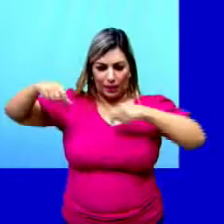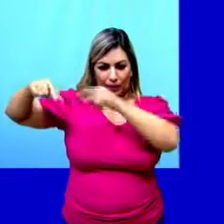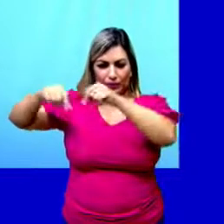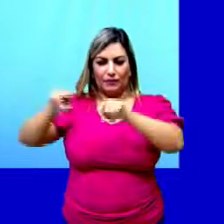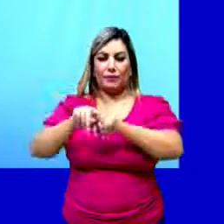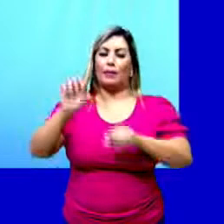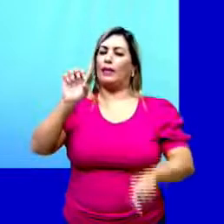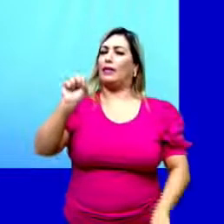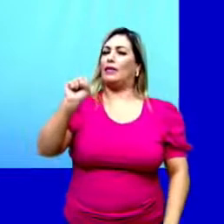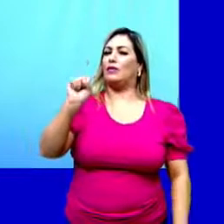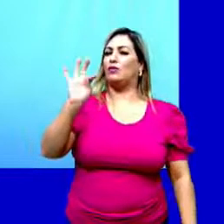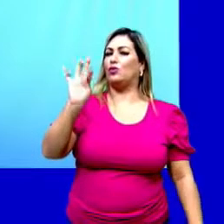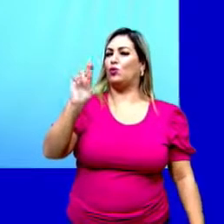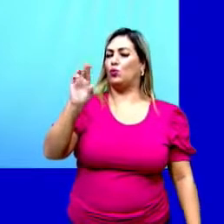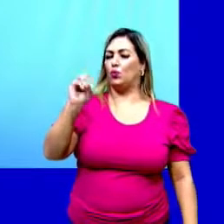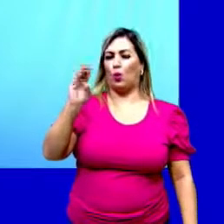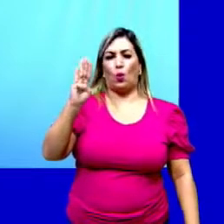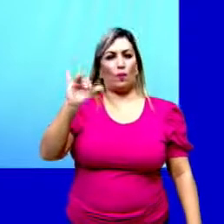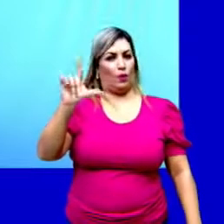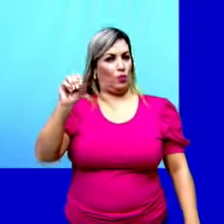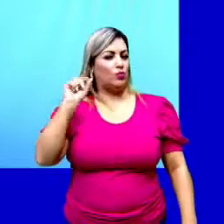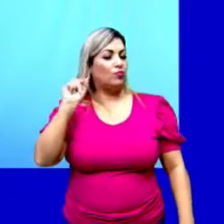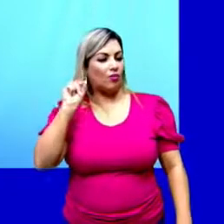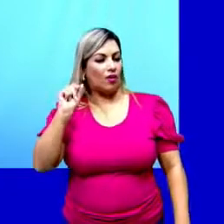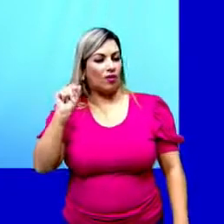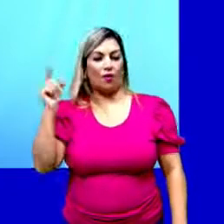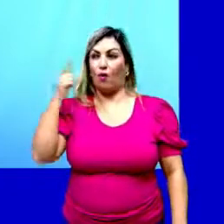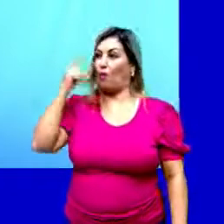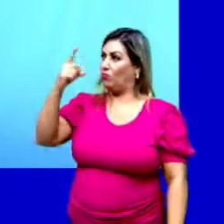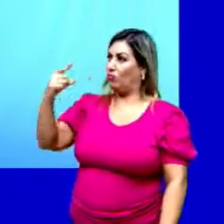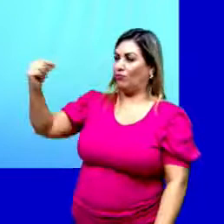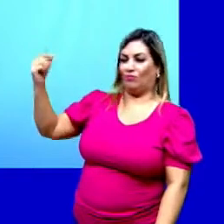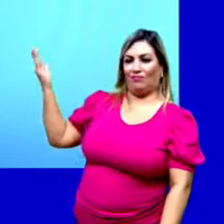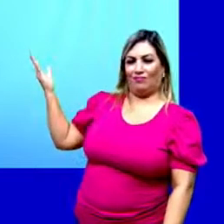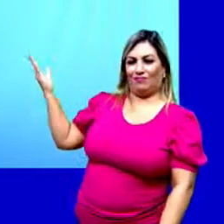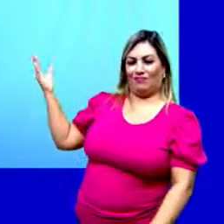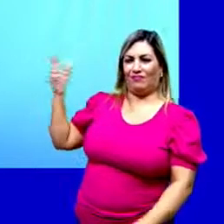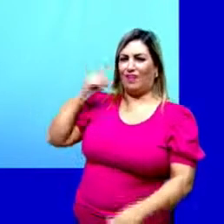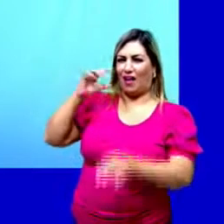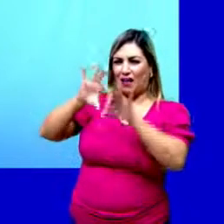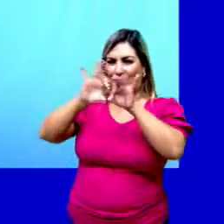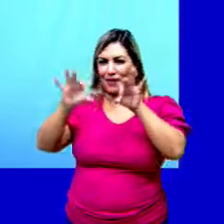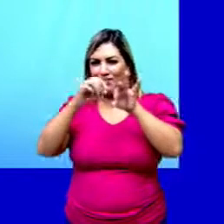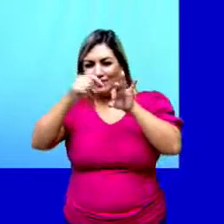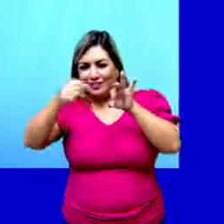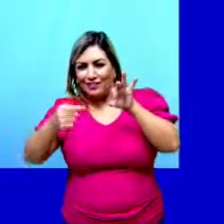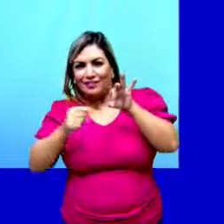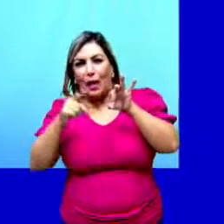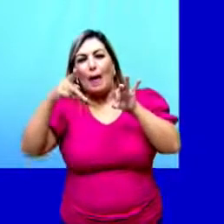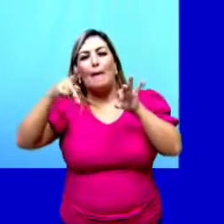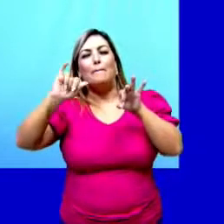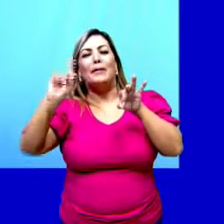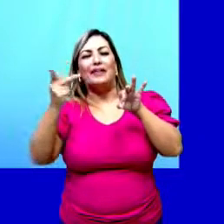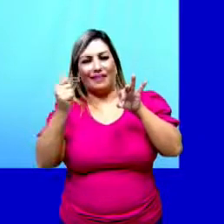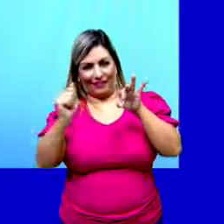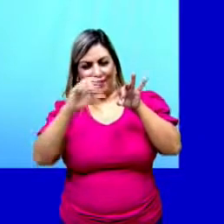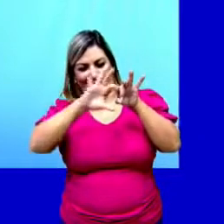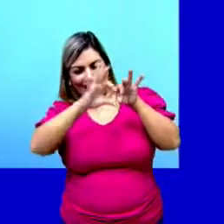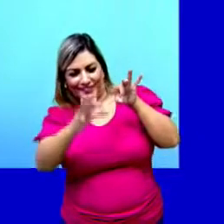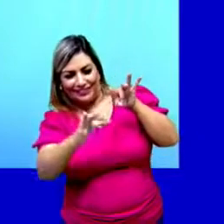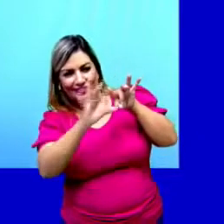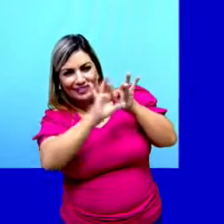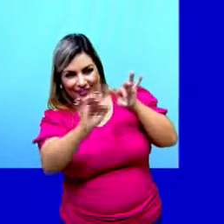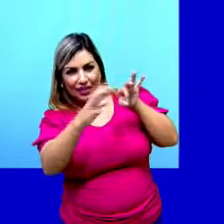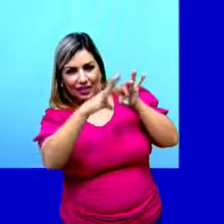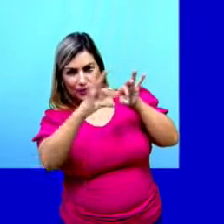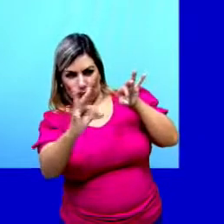o que é um estróbilo? Olha só aqui na imagem. Provavelmente você já viu e já chamou aí de pinha, né? Utilizado muito